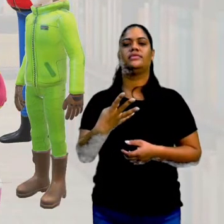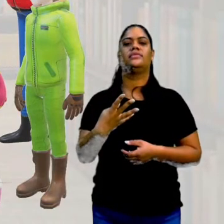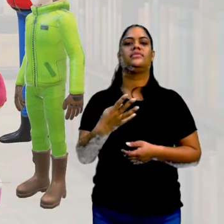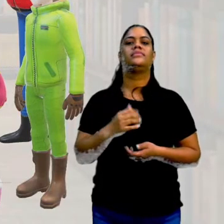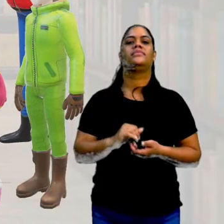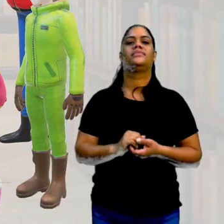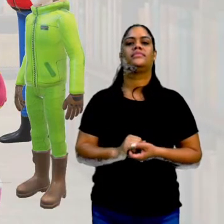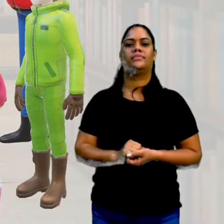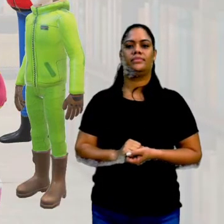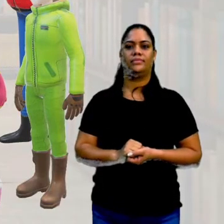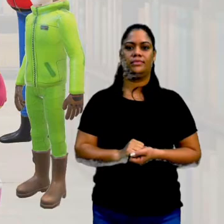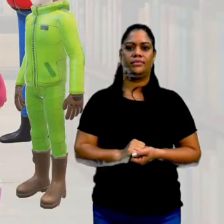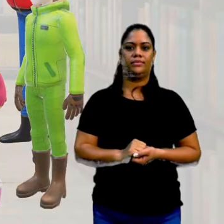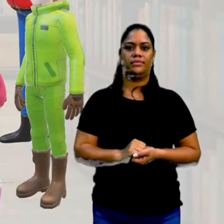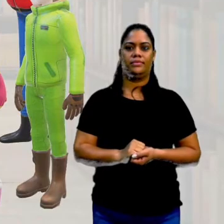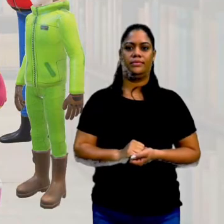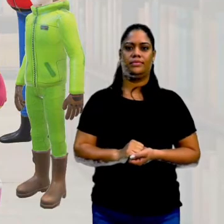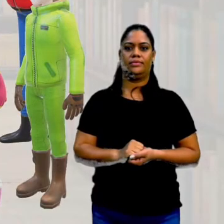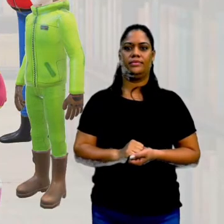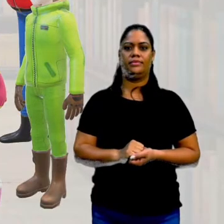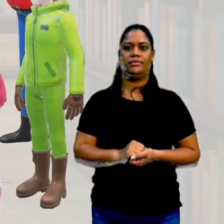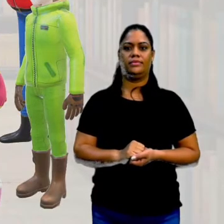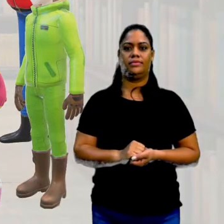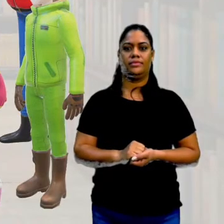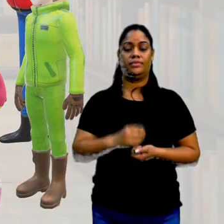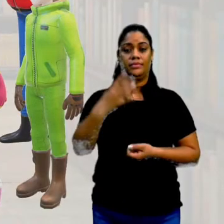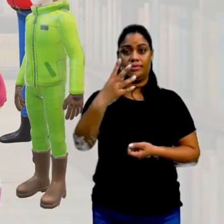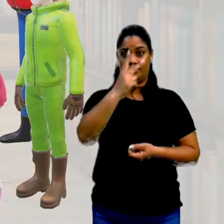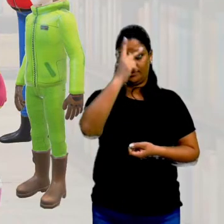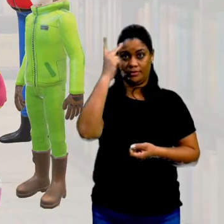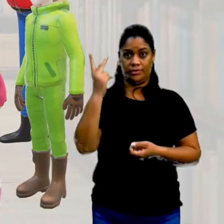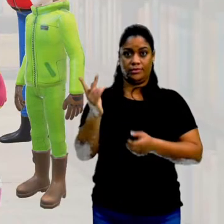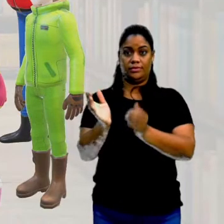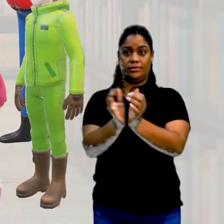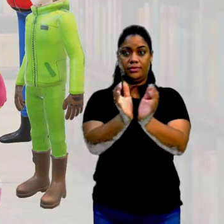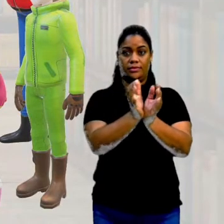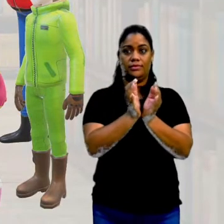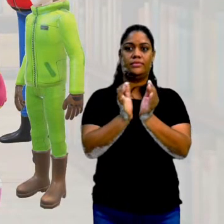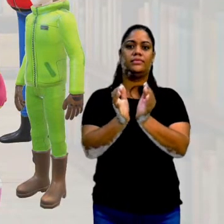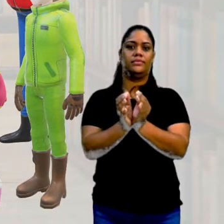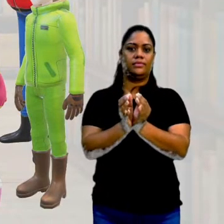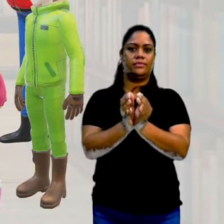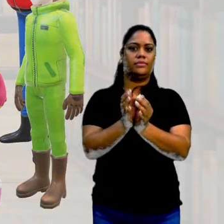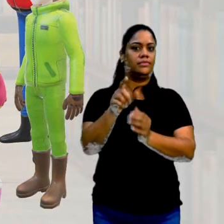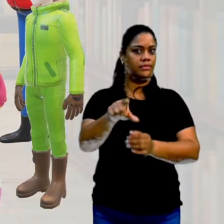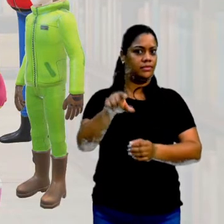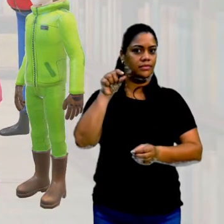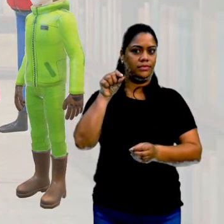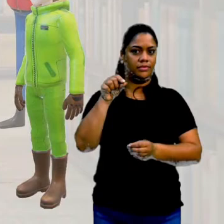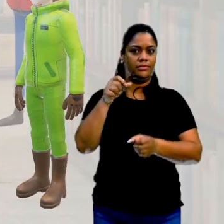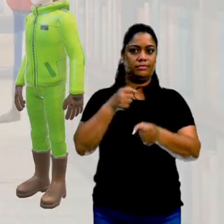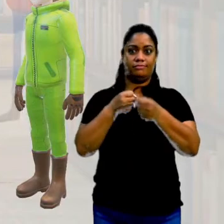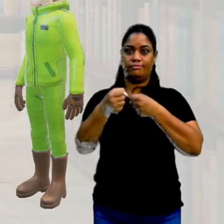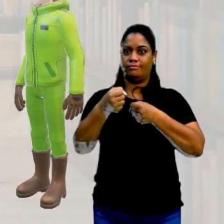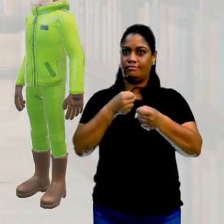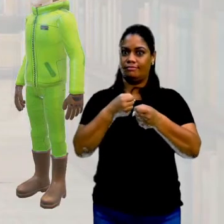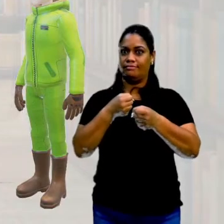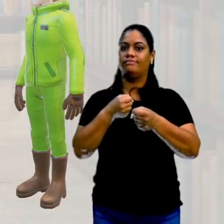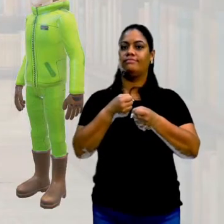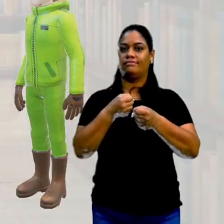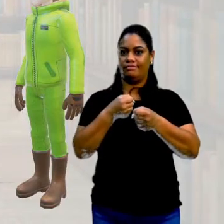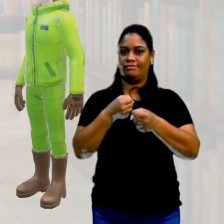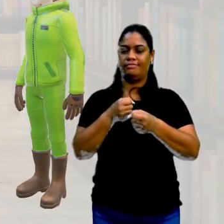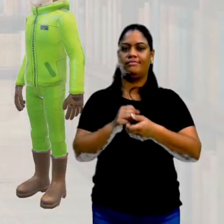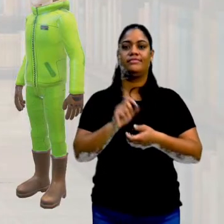seria a quinta. Então, a quarta pessoa de cada um dos grupos vai ser selecionada. O que vai acontecer?